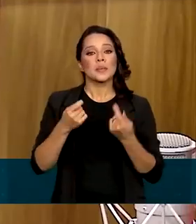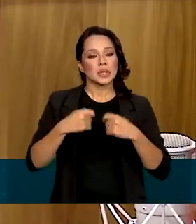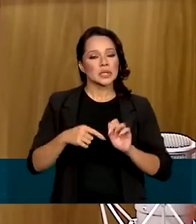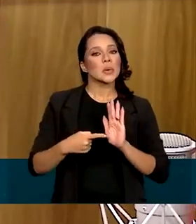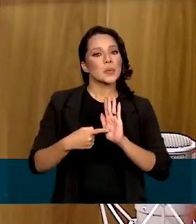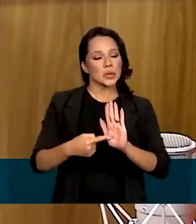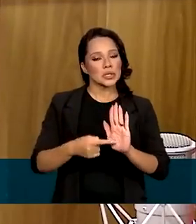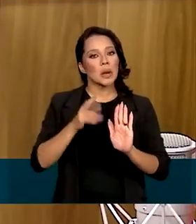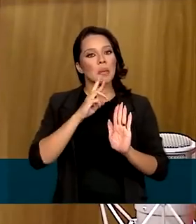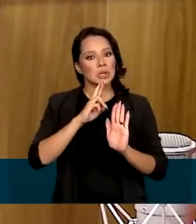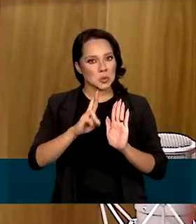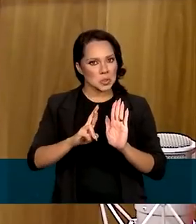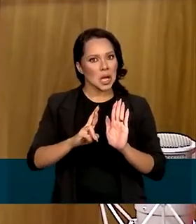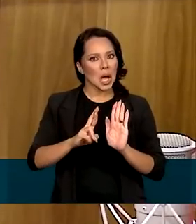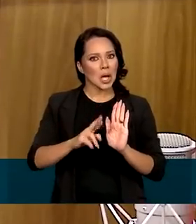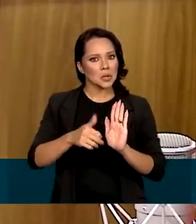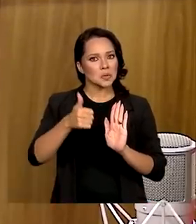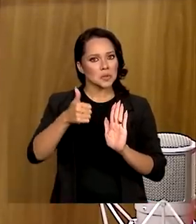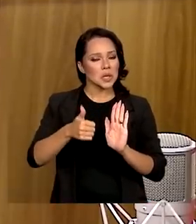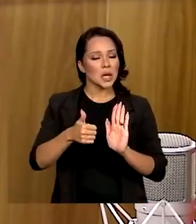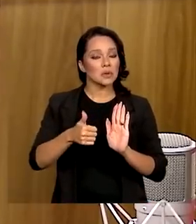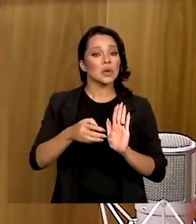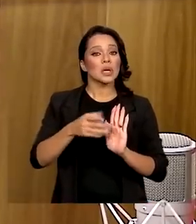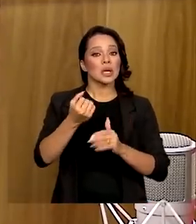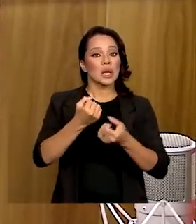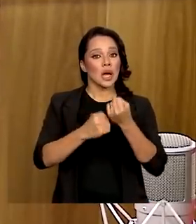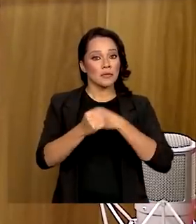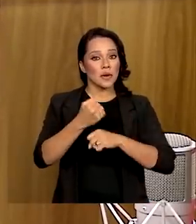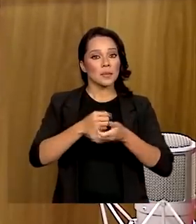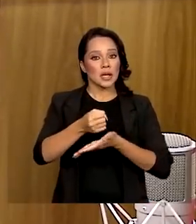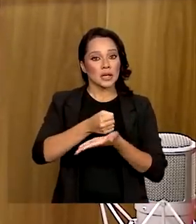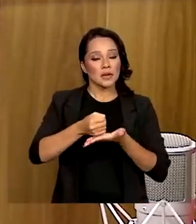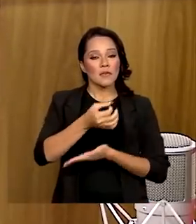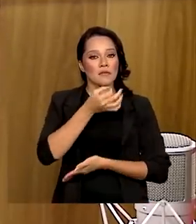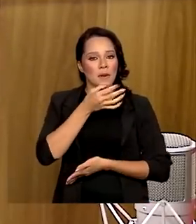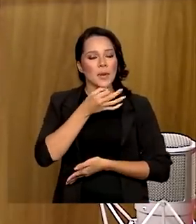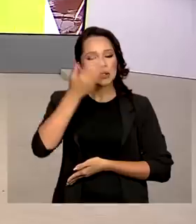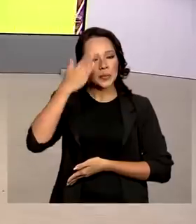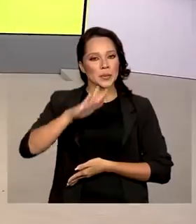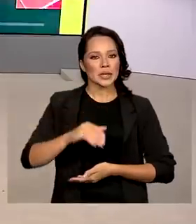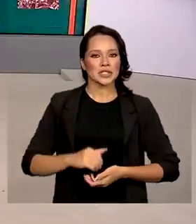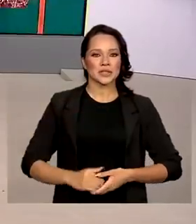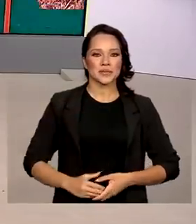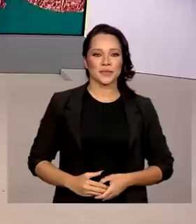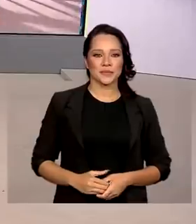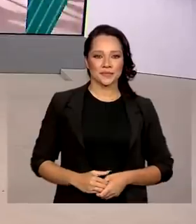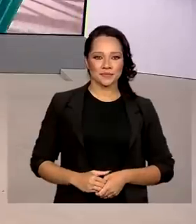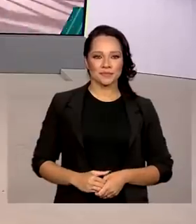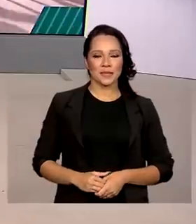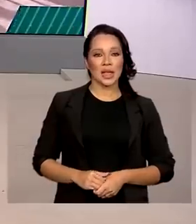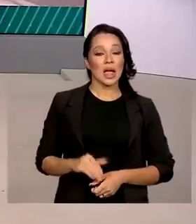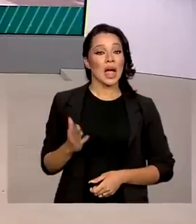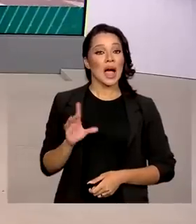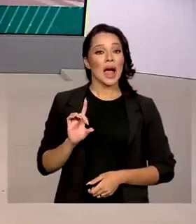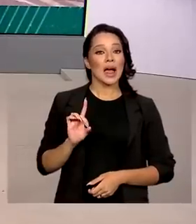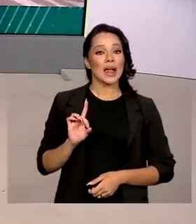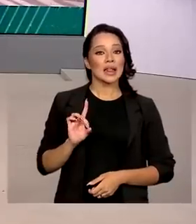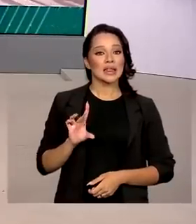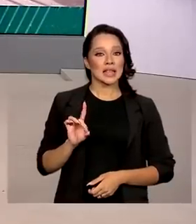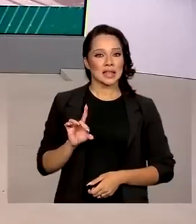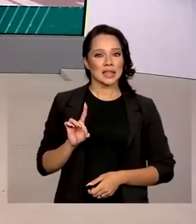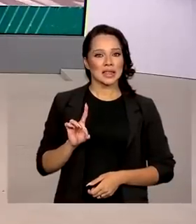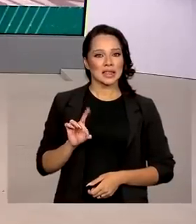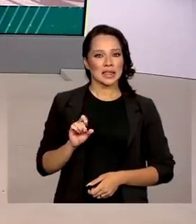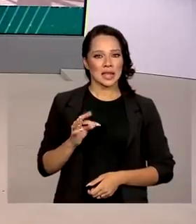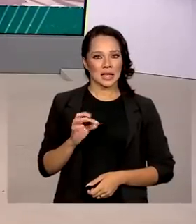apresentar o resultado que a indústria farmacêutica promete. A Dataprev completou